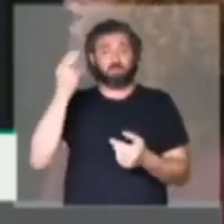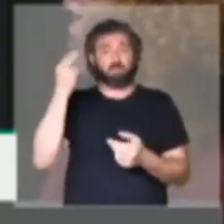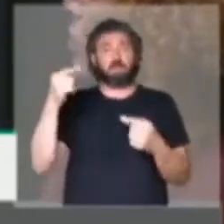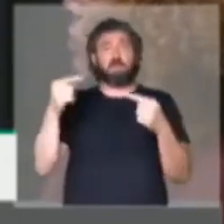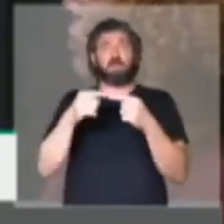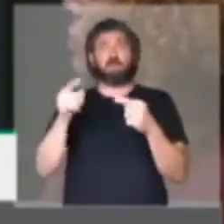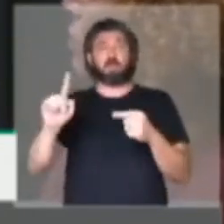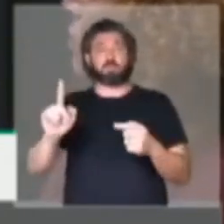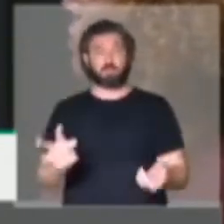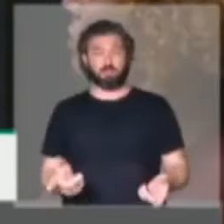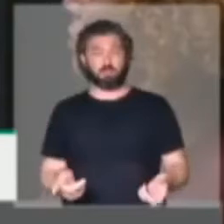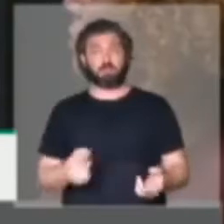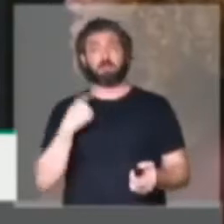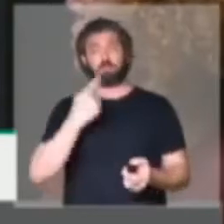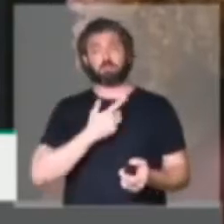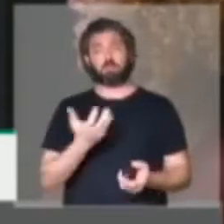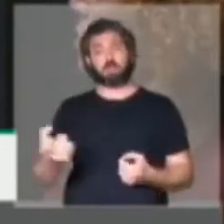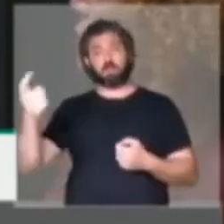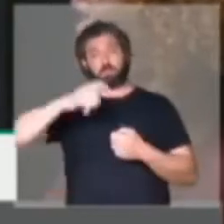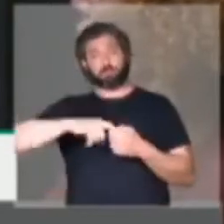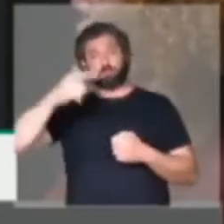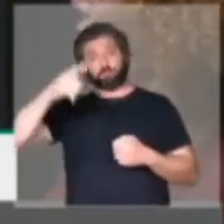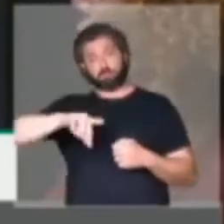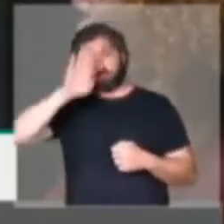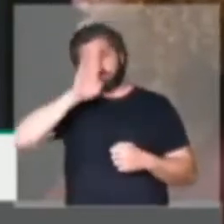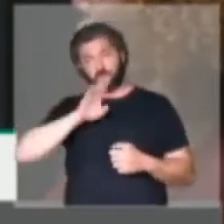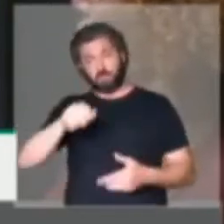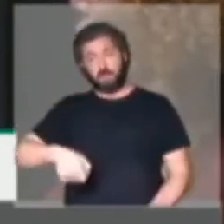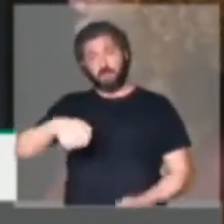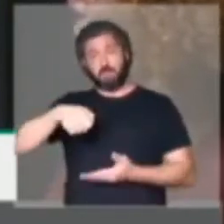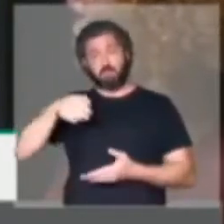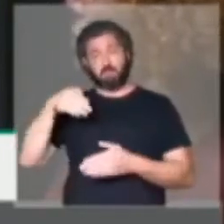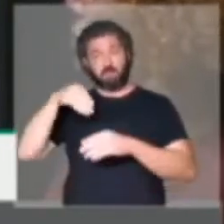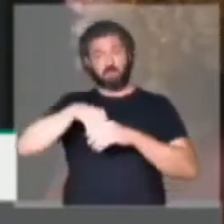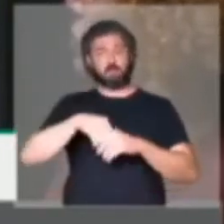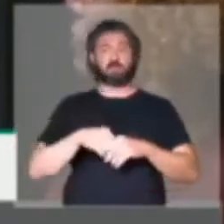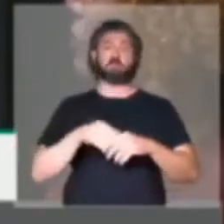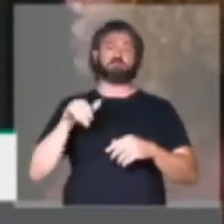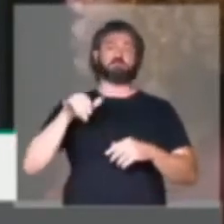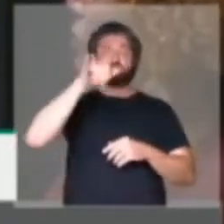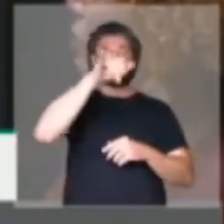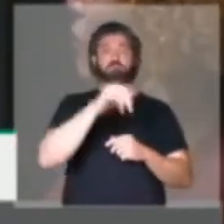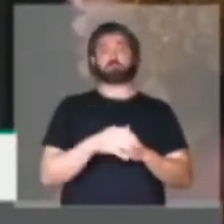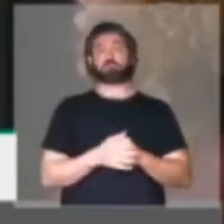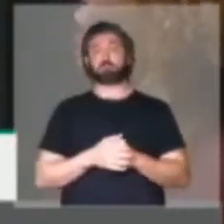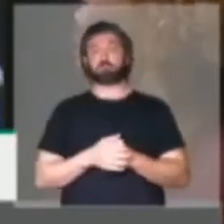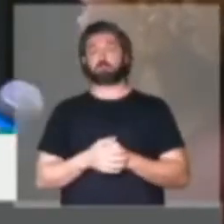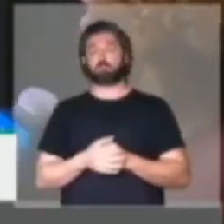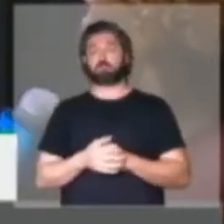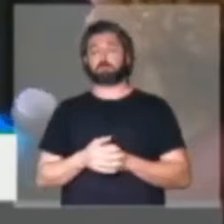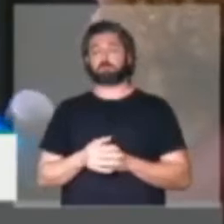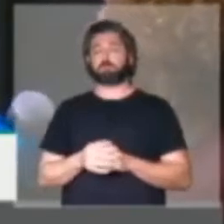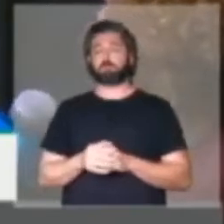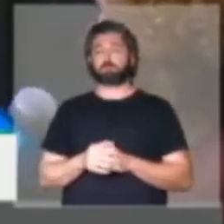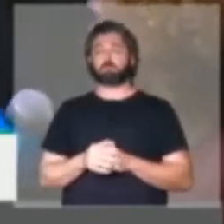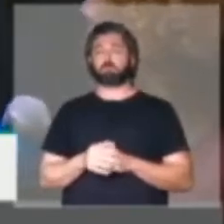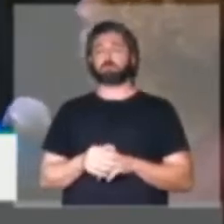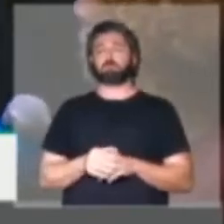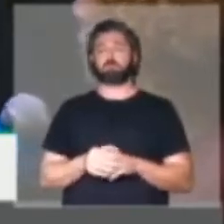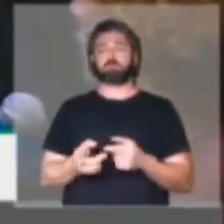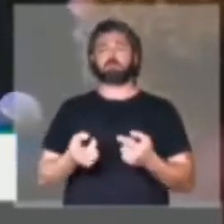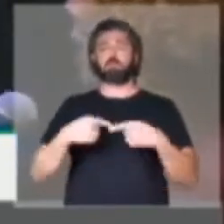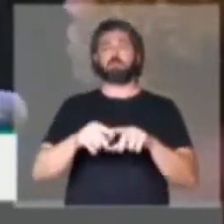correlação. Então, nós queremos de volta a gratuidade das bagagens na aviação. E a votação dos